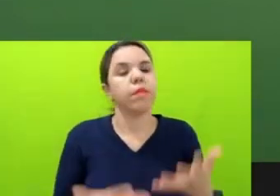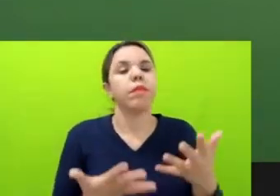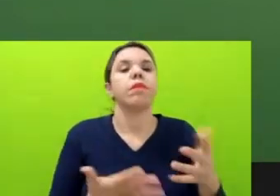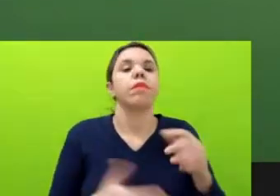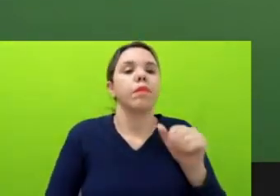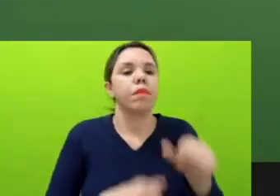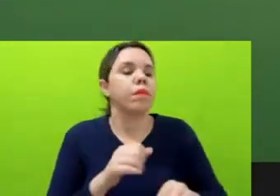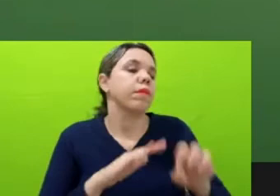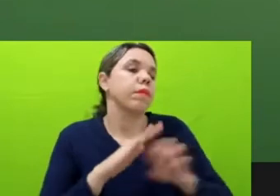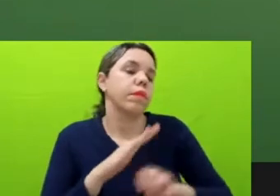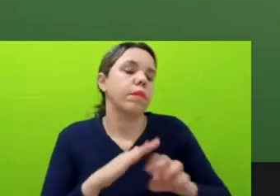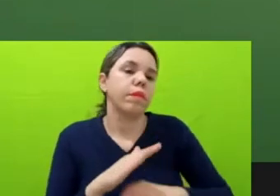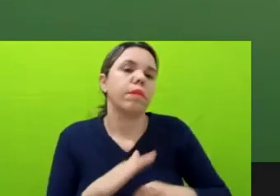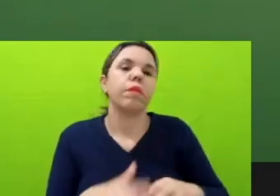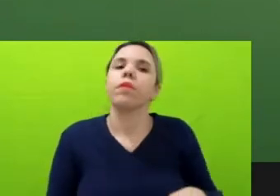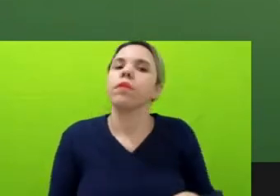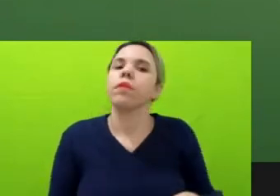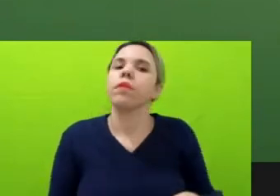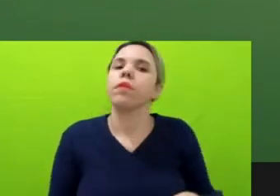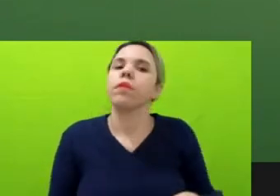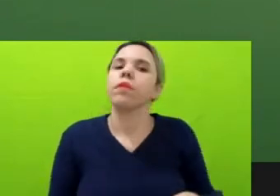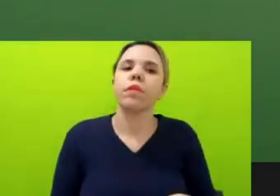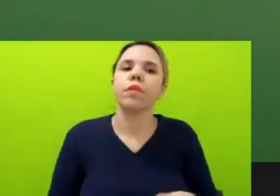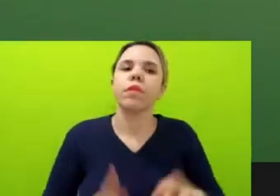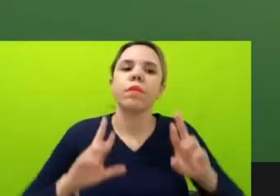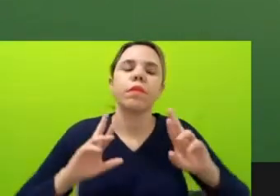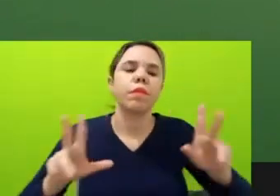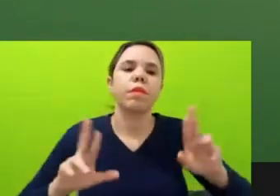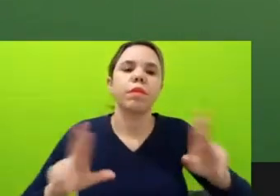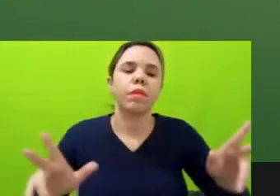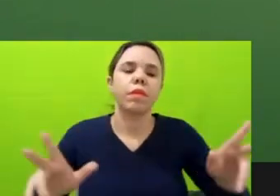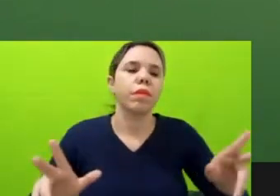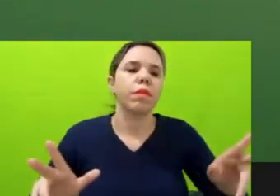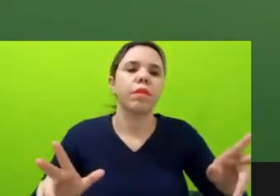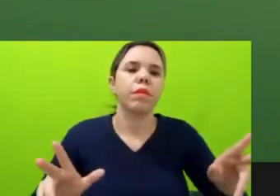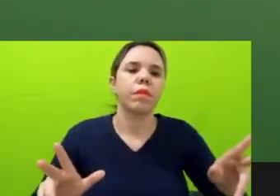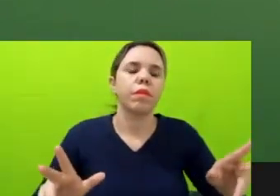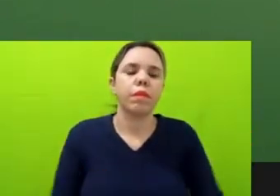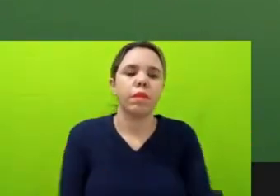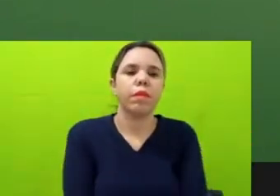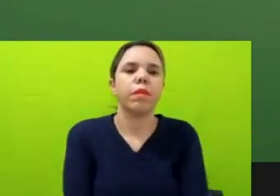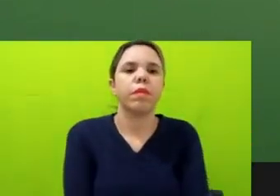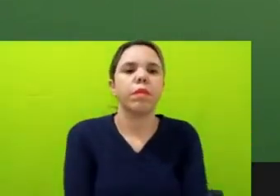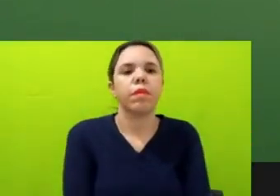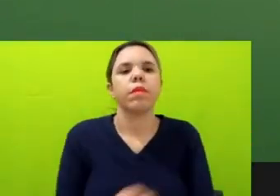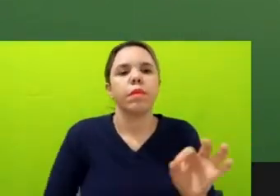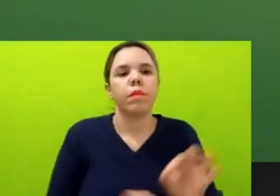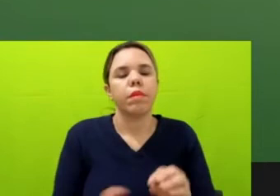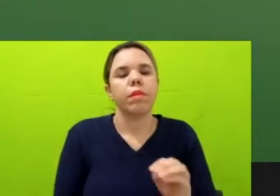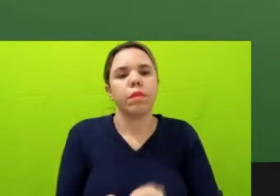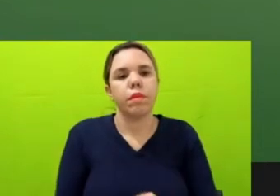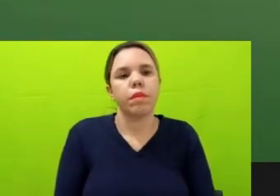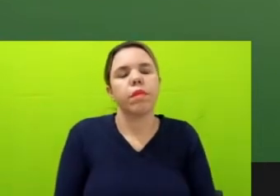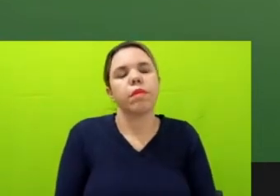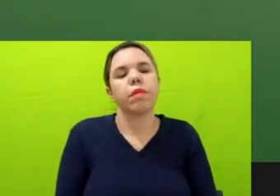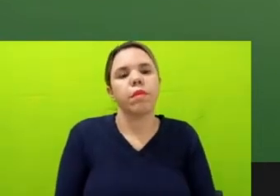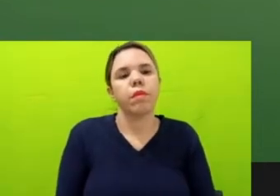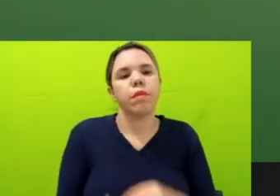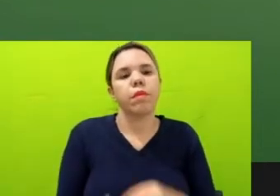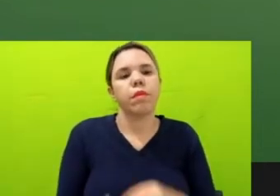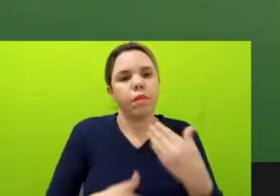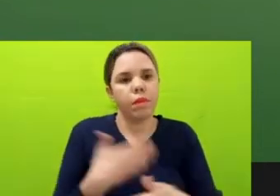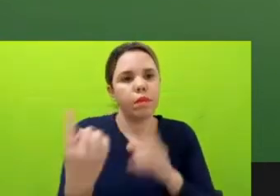totalmente, digamos assim, irregular, em sentido de atender a imprensa e utilizar esse